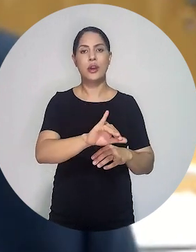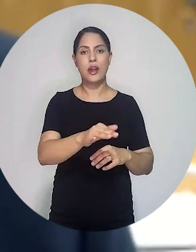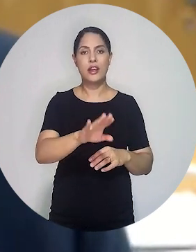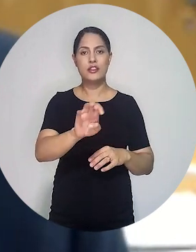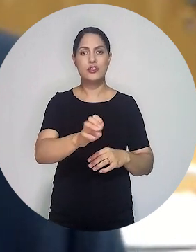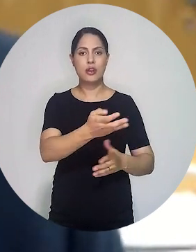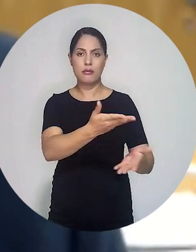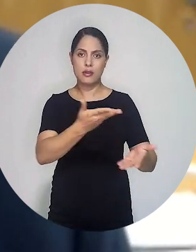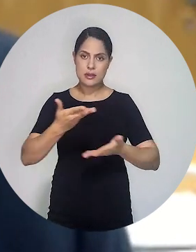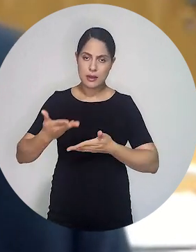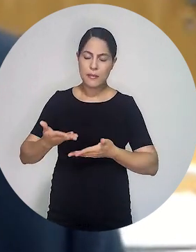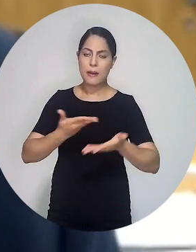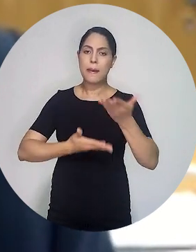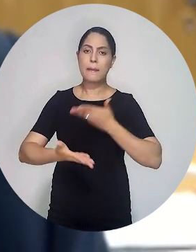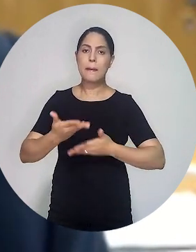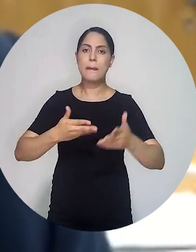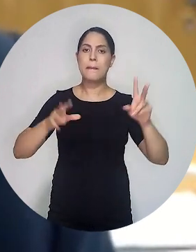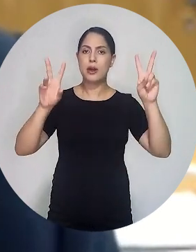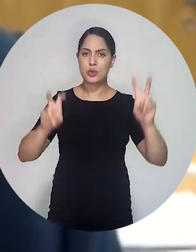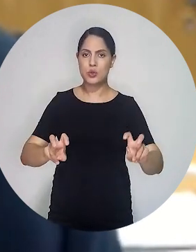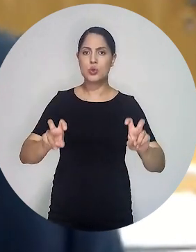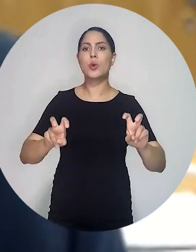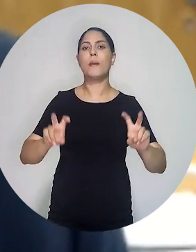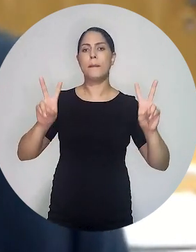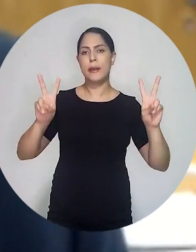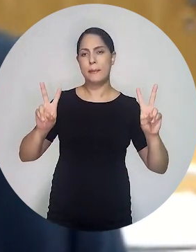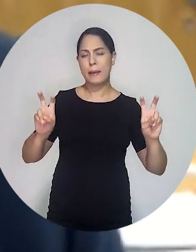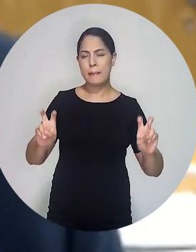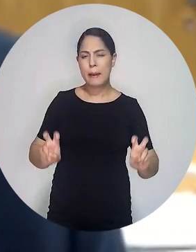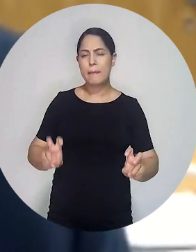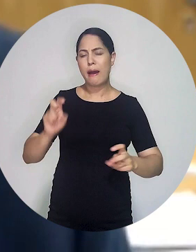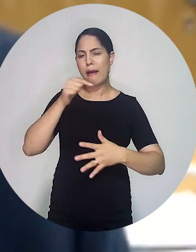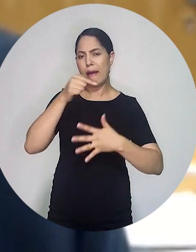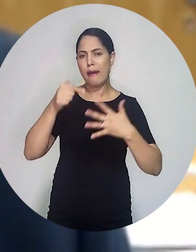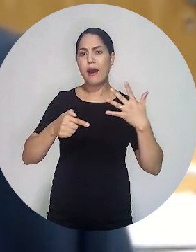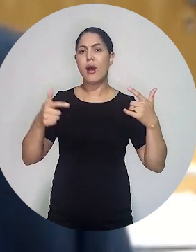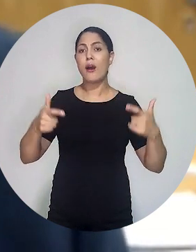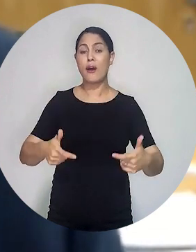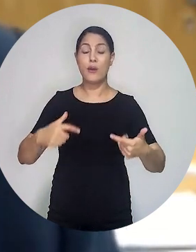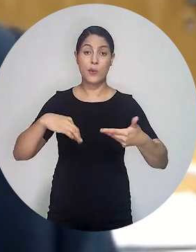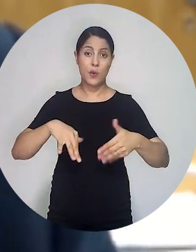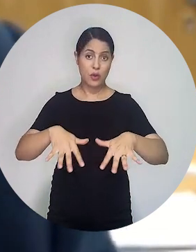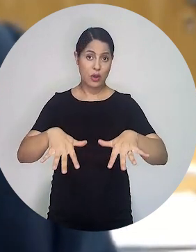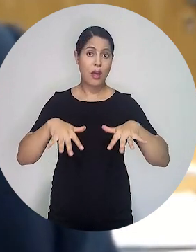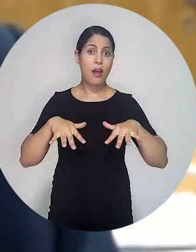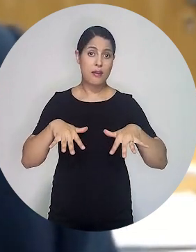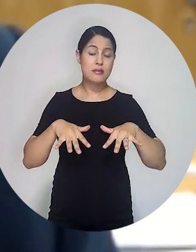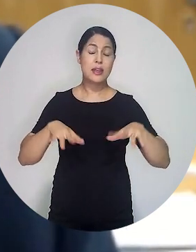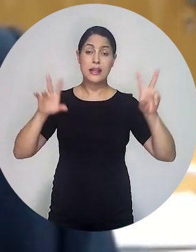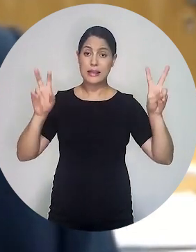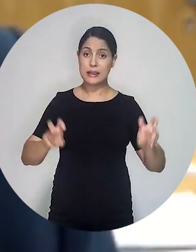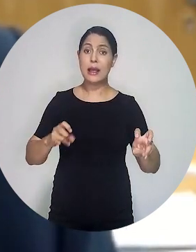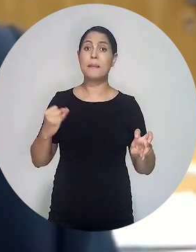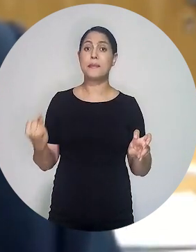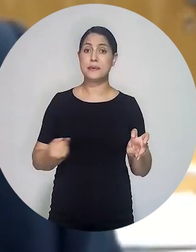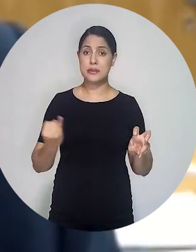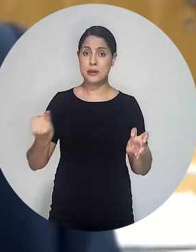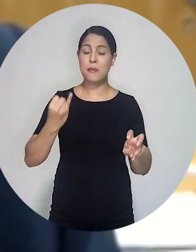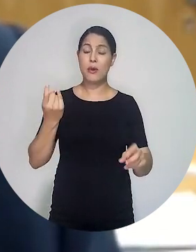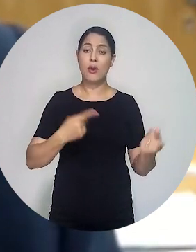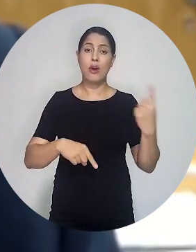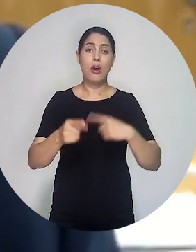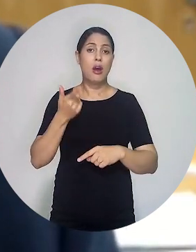para que nós pudéssemos discutir muitos temas ainda pendentes no Congresso Nacional, que trarão também, da mesma forma,